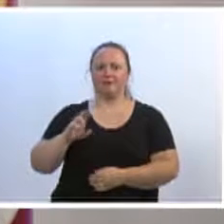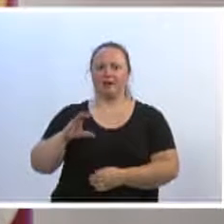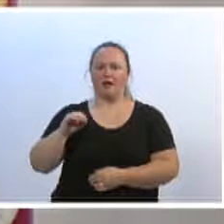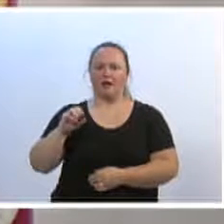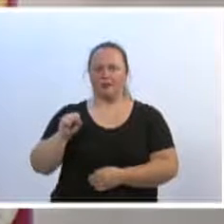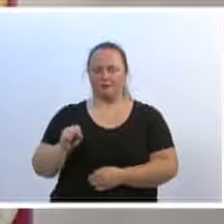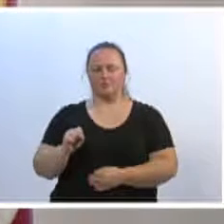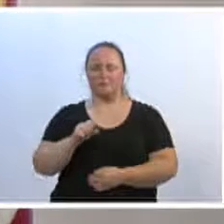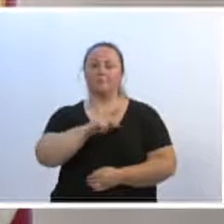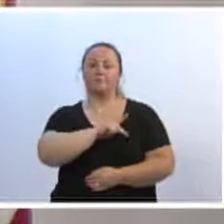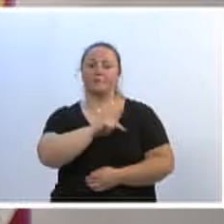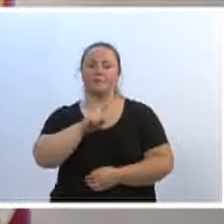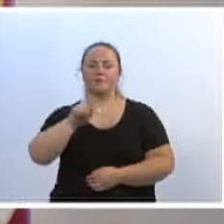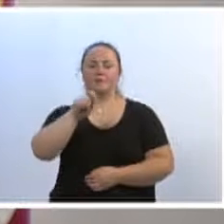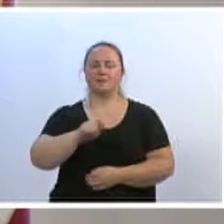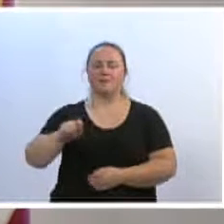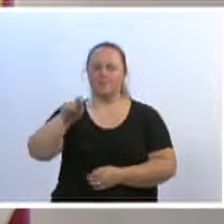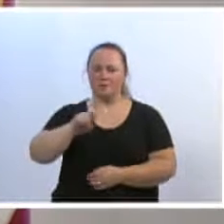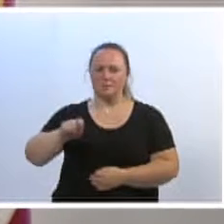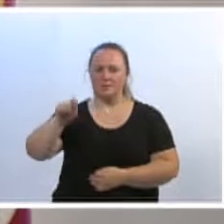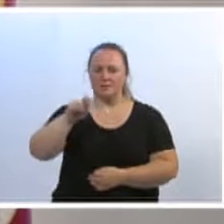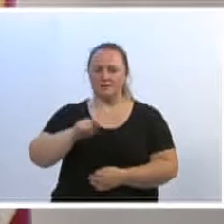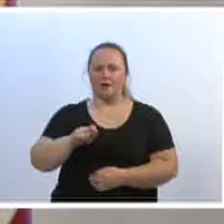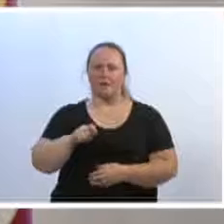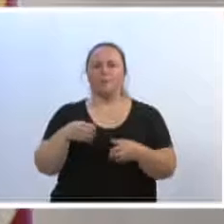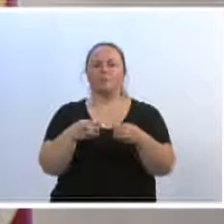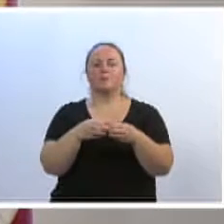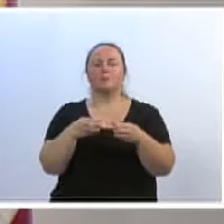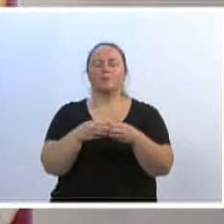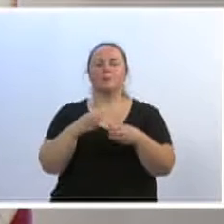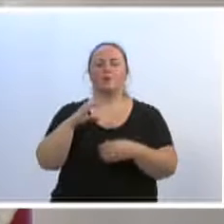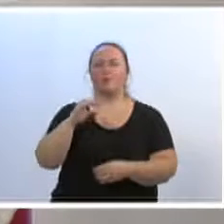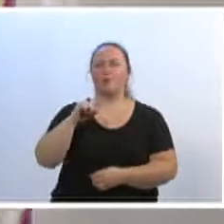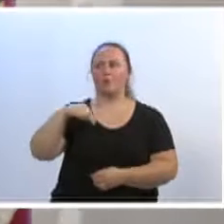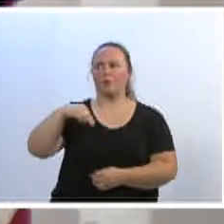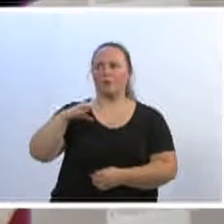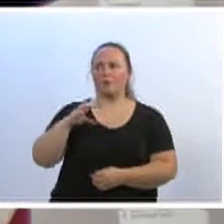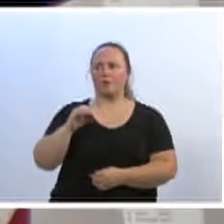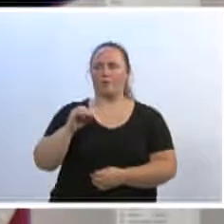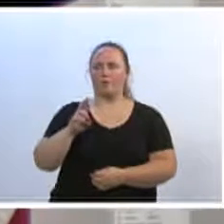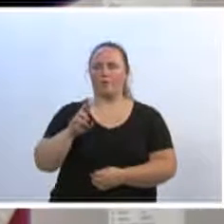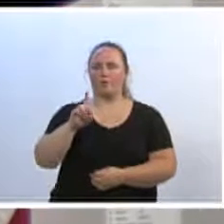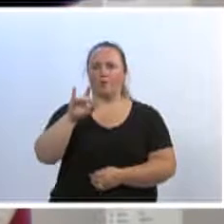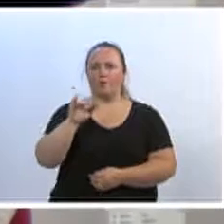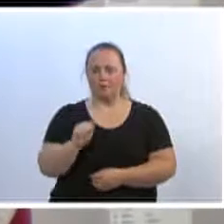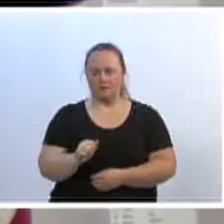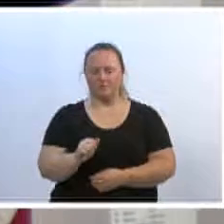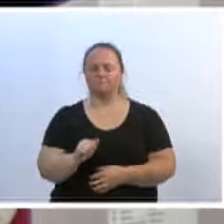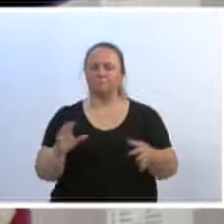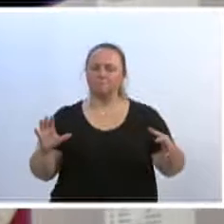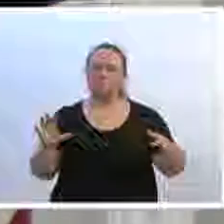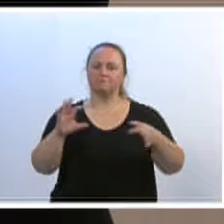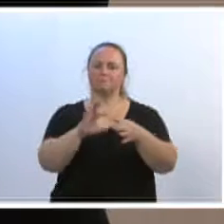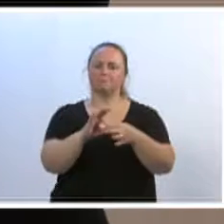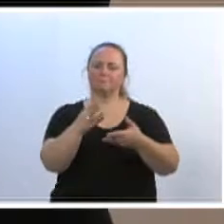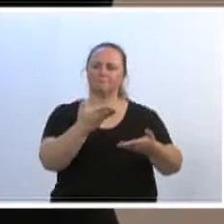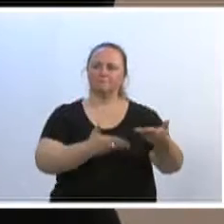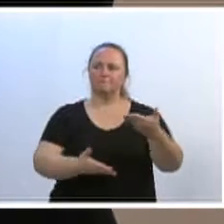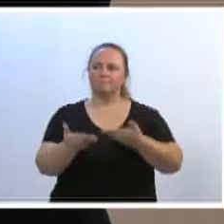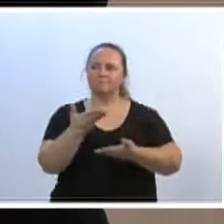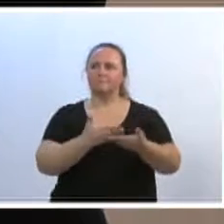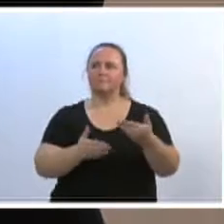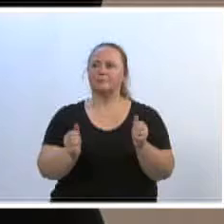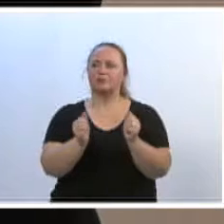ANGRACOM, Associação de Moradores do Grande Concórdia, por essa interação com a Câmara Municipal. Quero